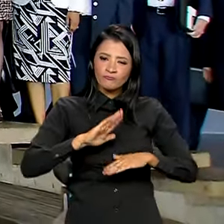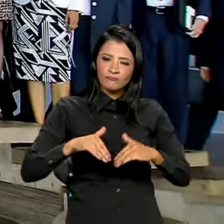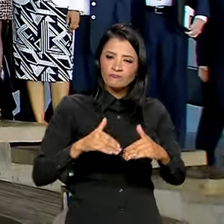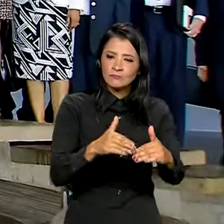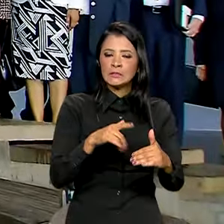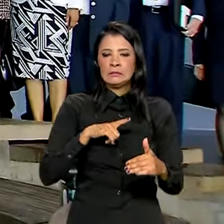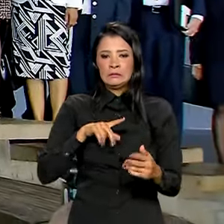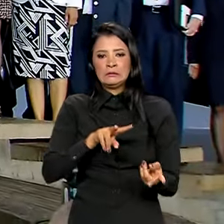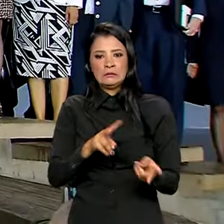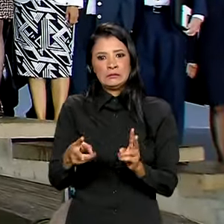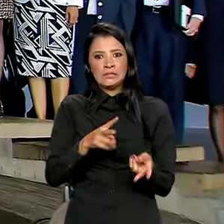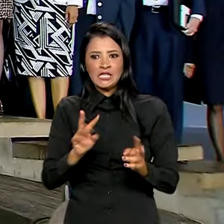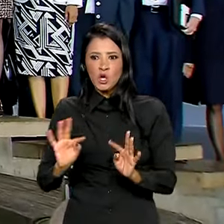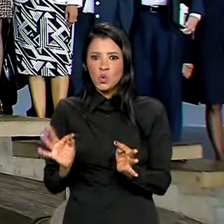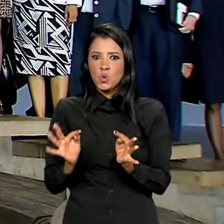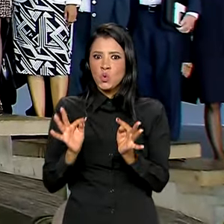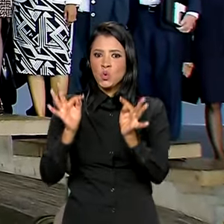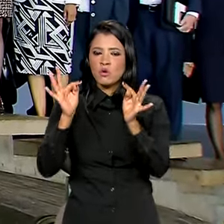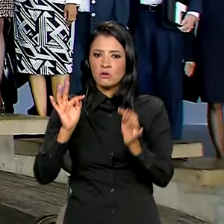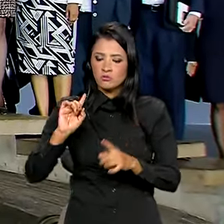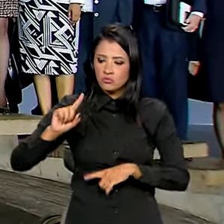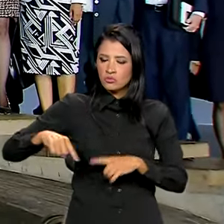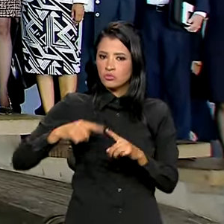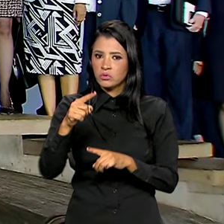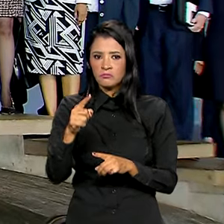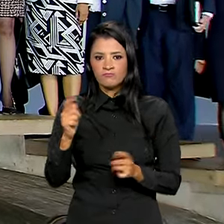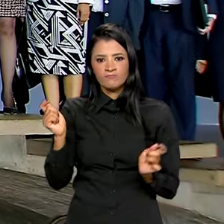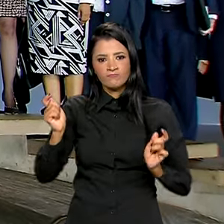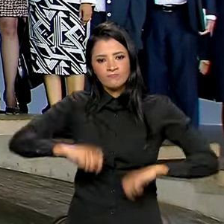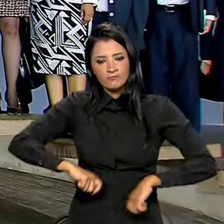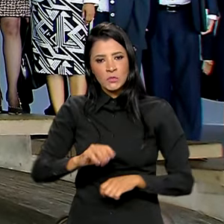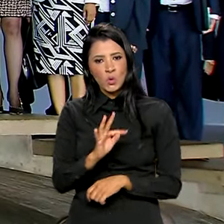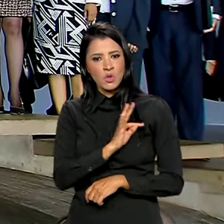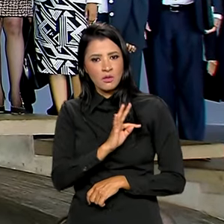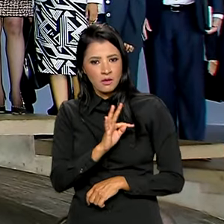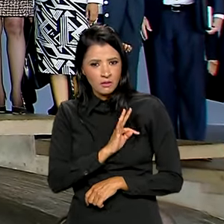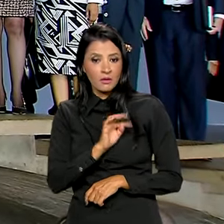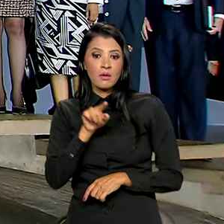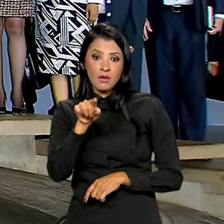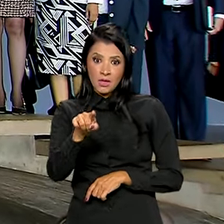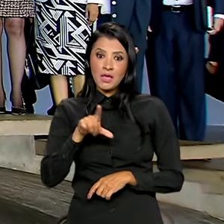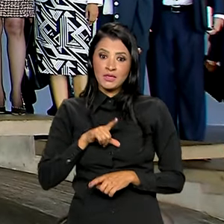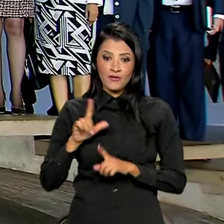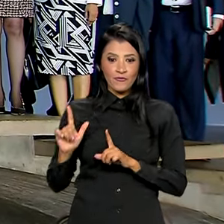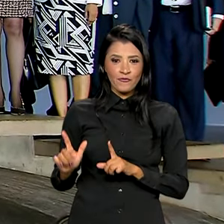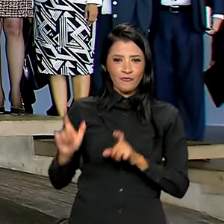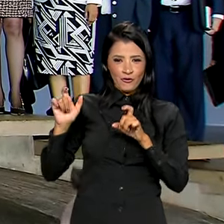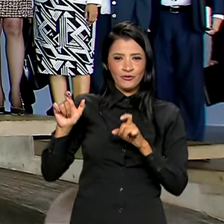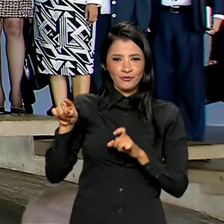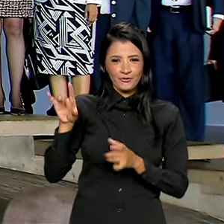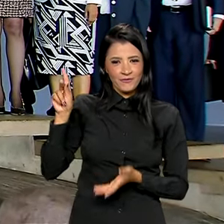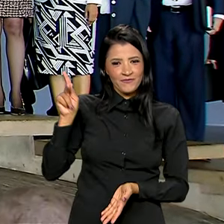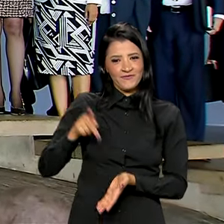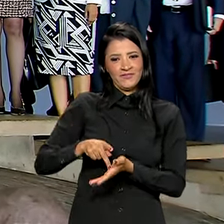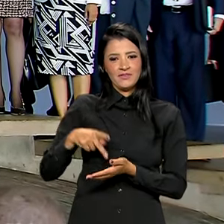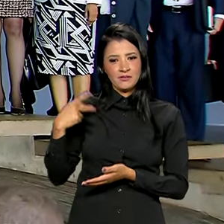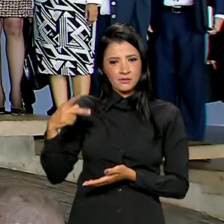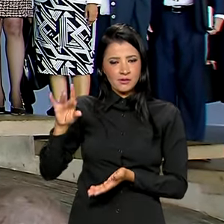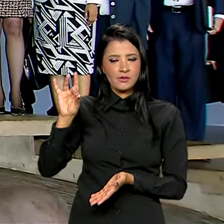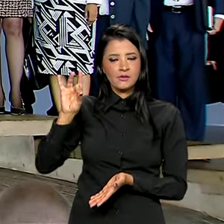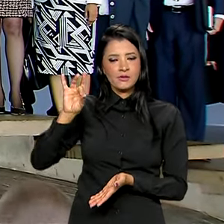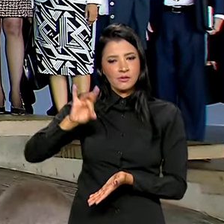transferência de tecnologia, capacitação técnica. Esta foi a foto oficial